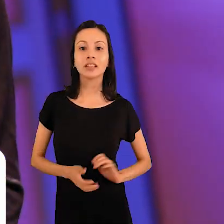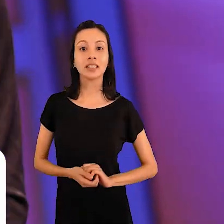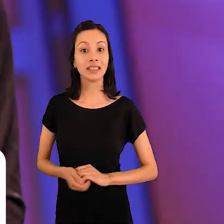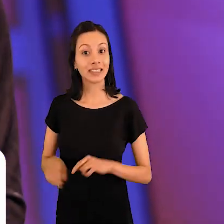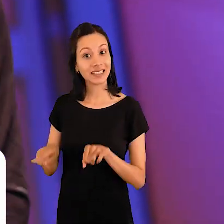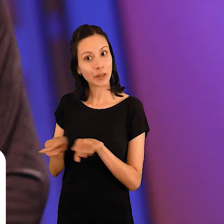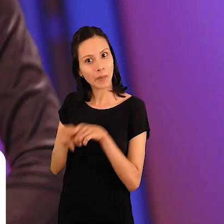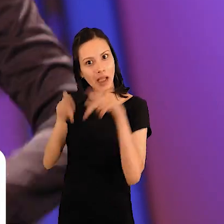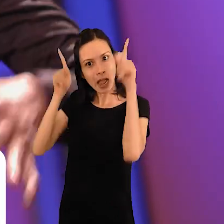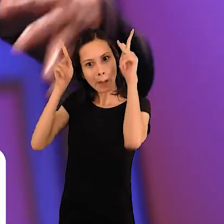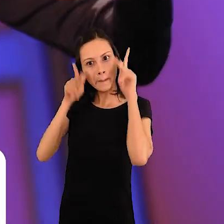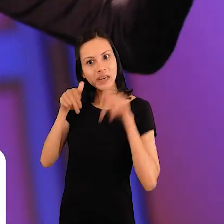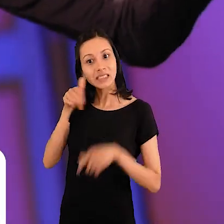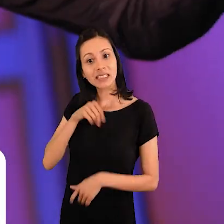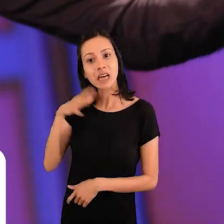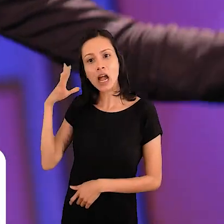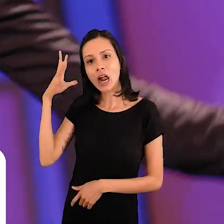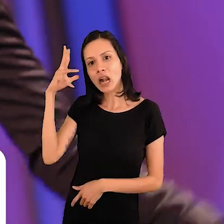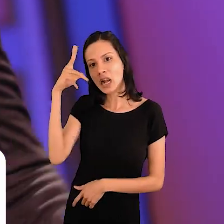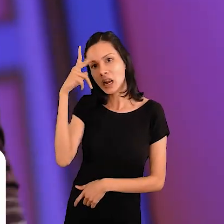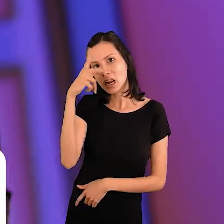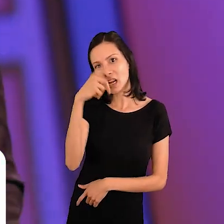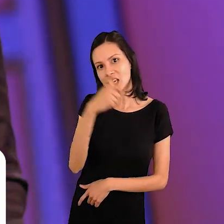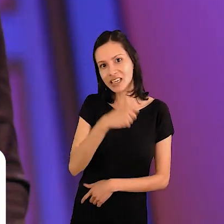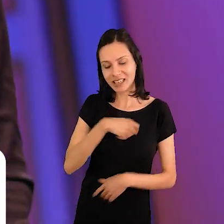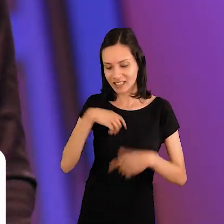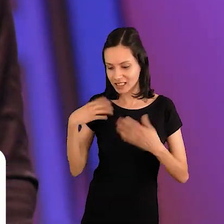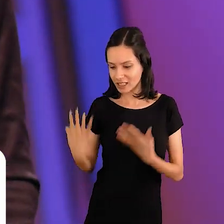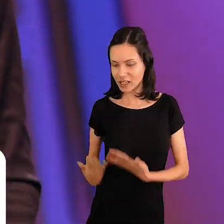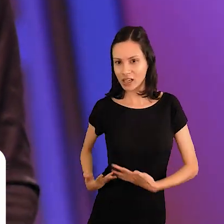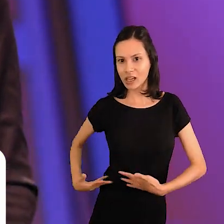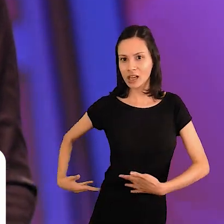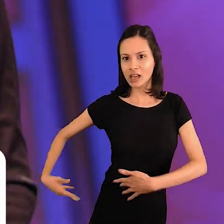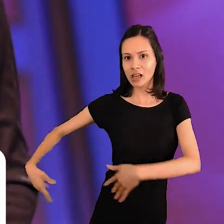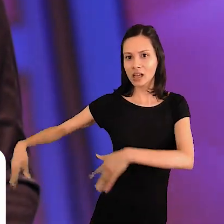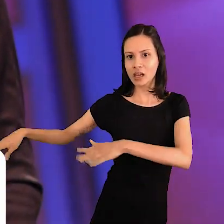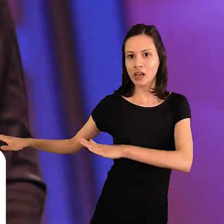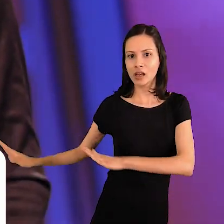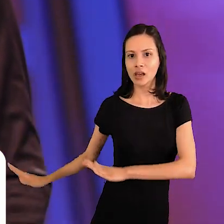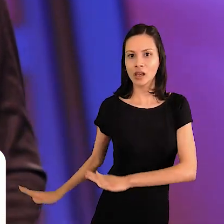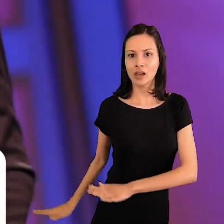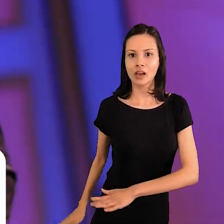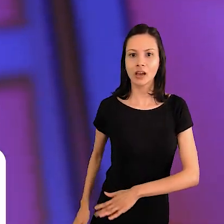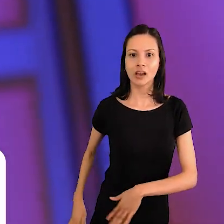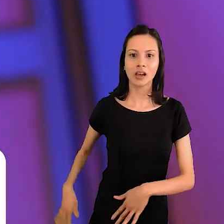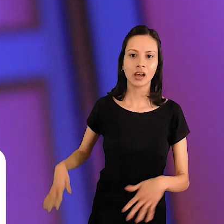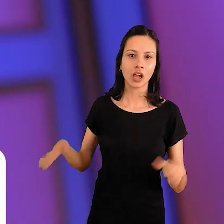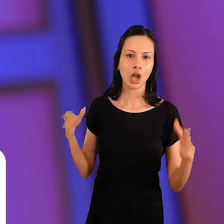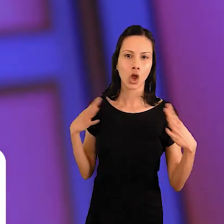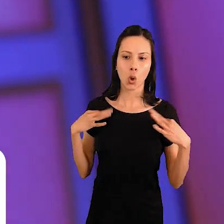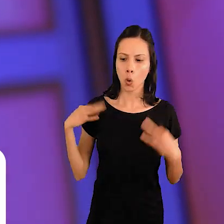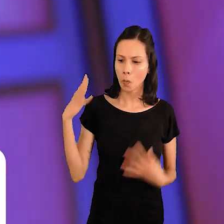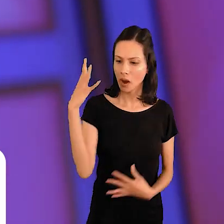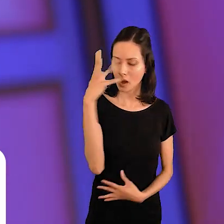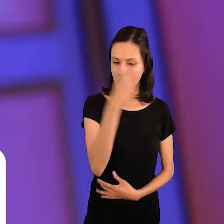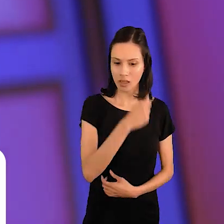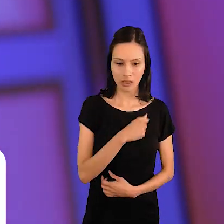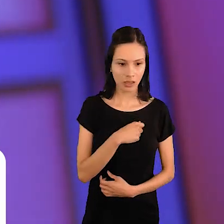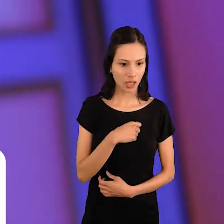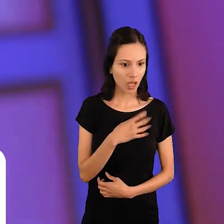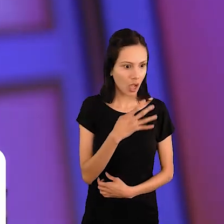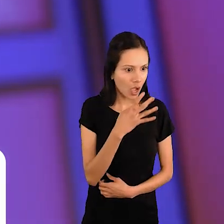linda, nos seus trajes esvoaçantes. Então, todos que estavam ali começavam.